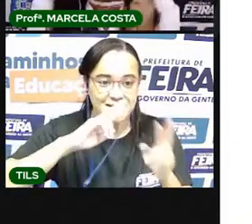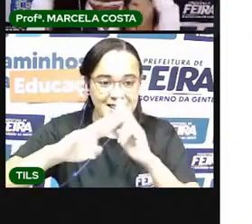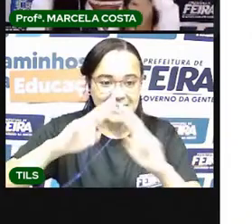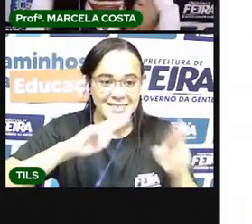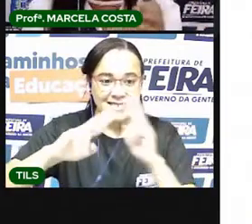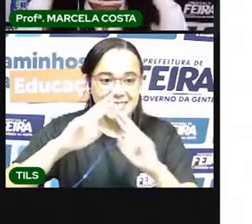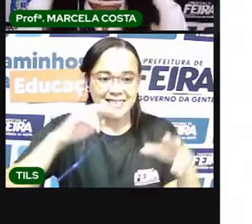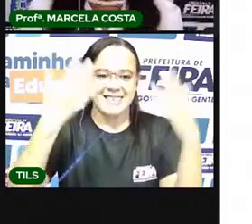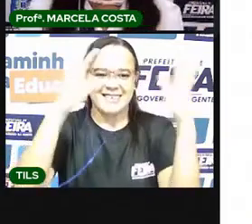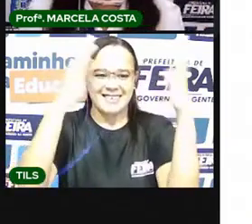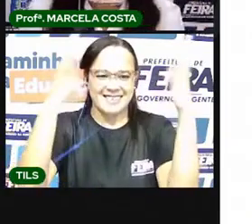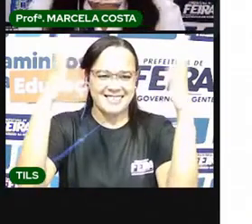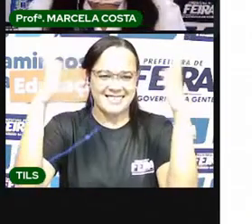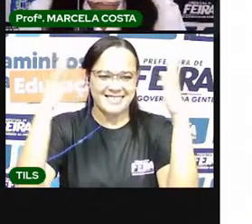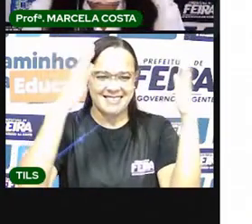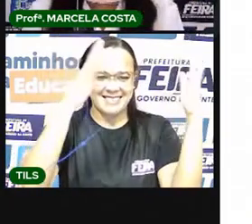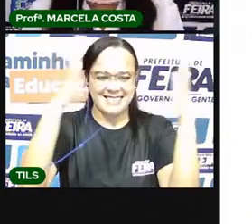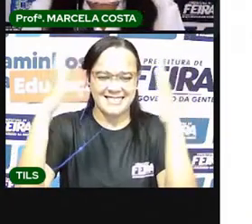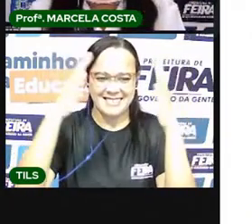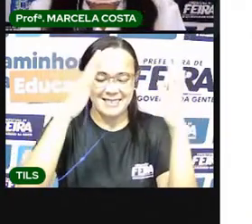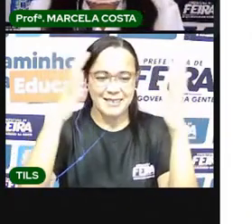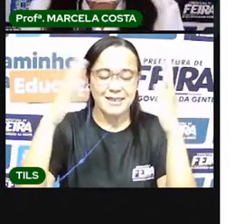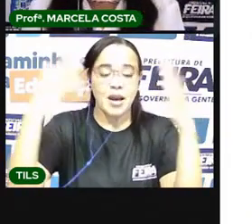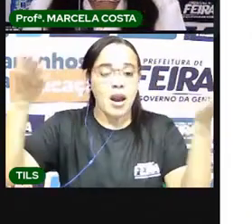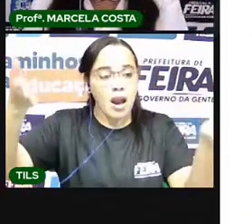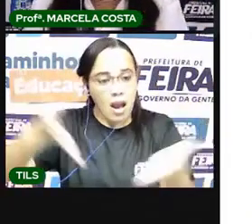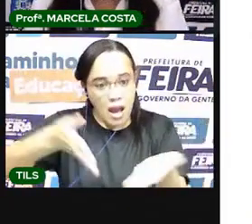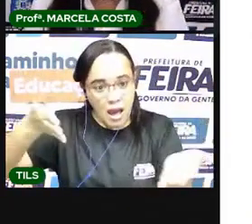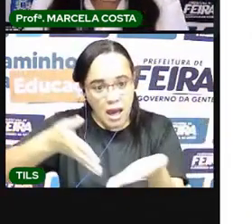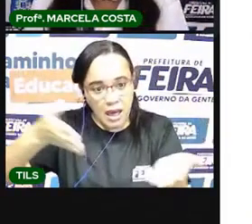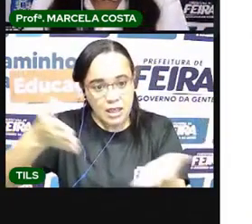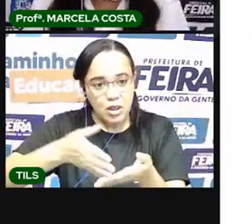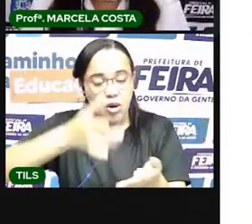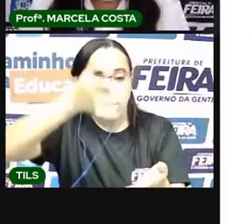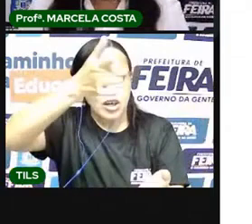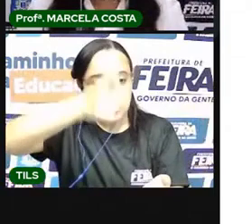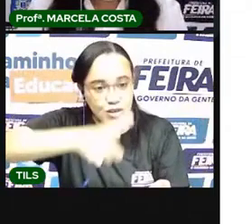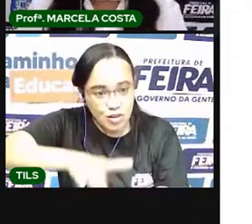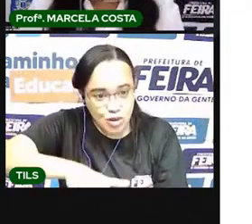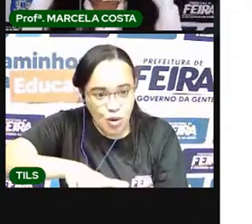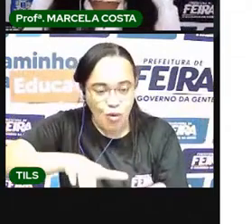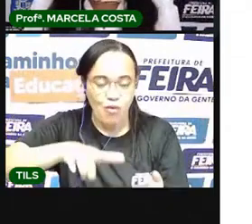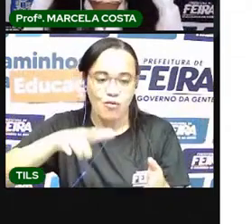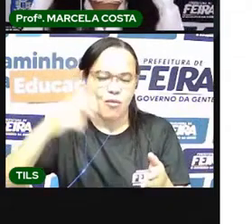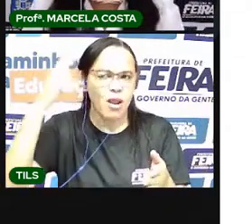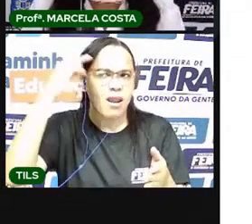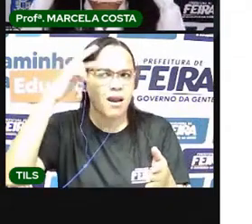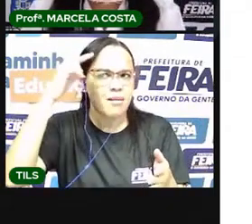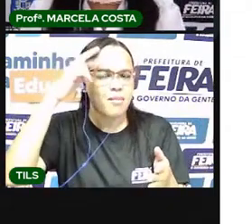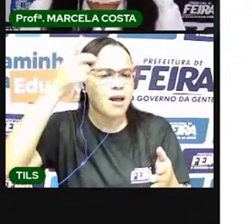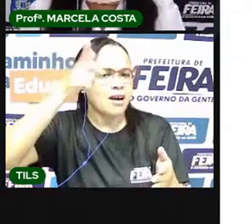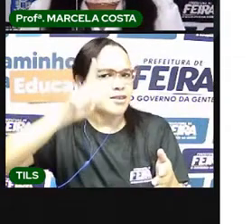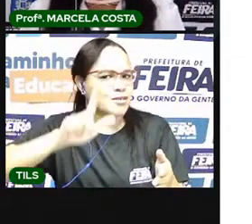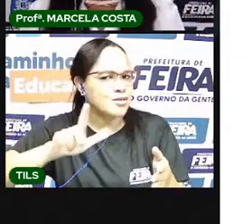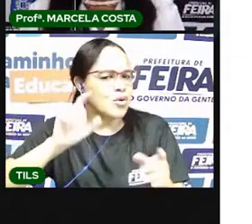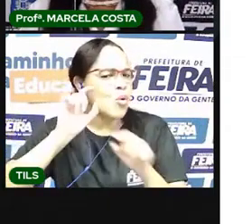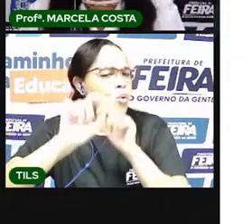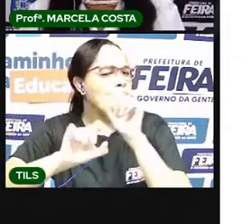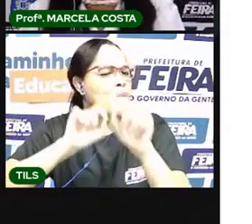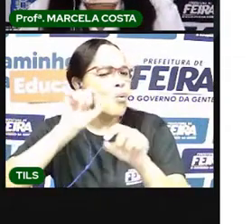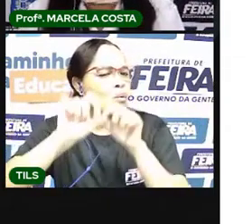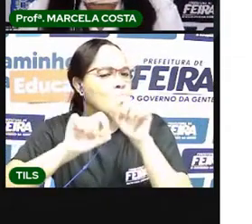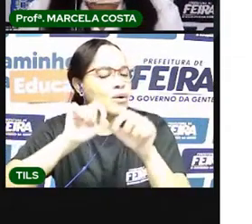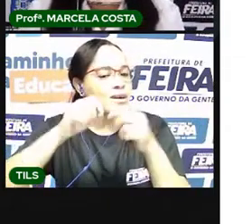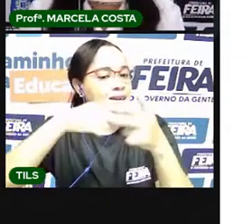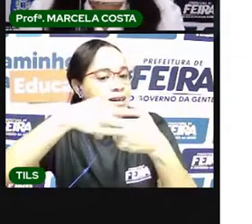Parabéns! Agora, criançada A gente vai relembrar Alguns aspectos que a gente viu até aqui